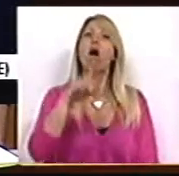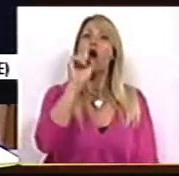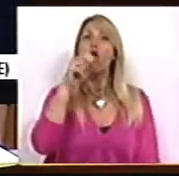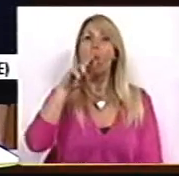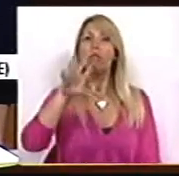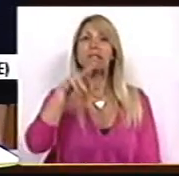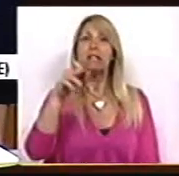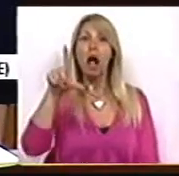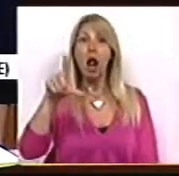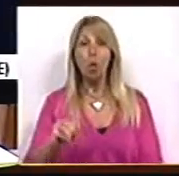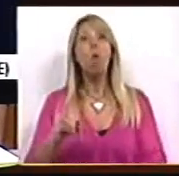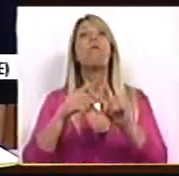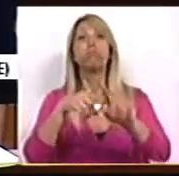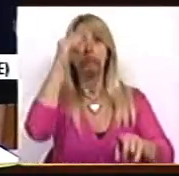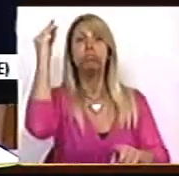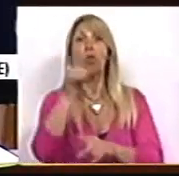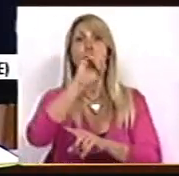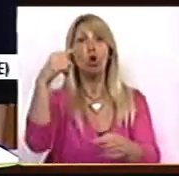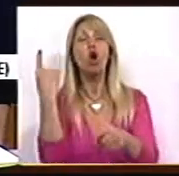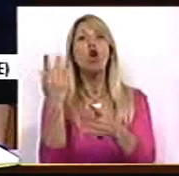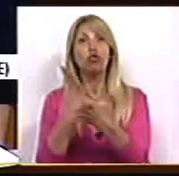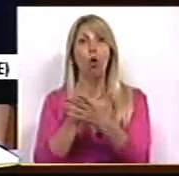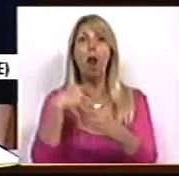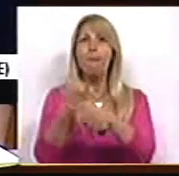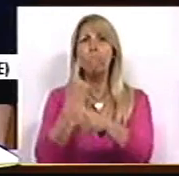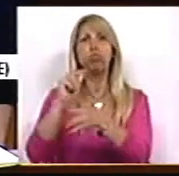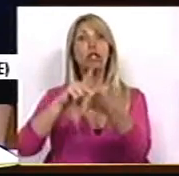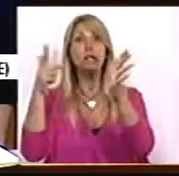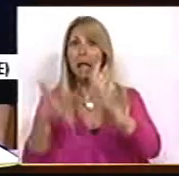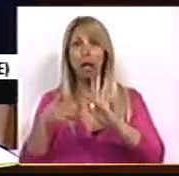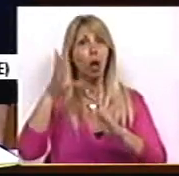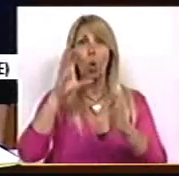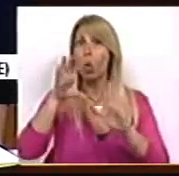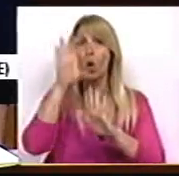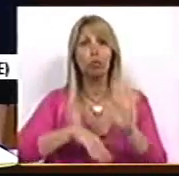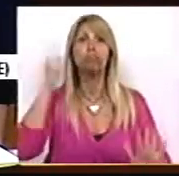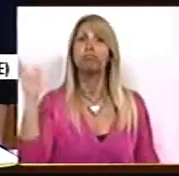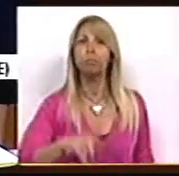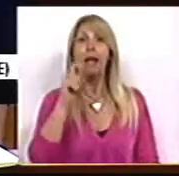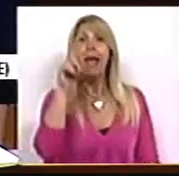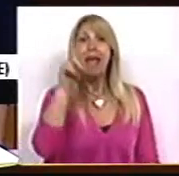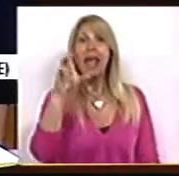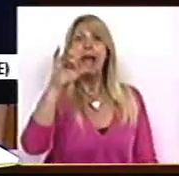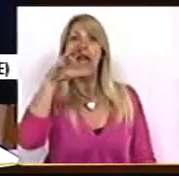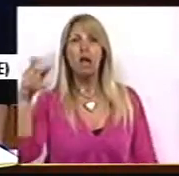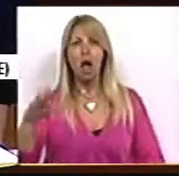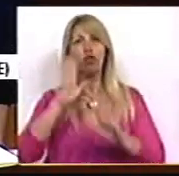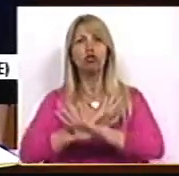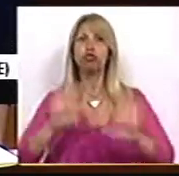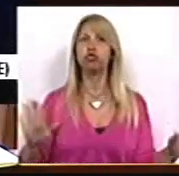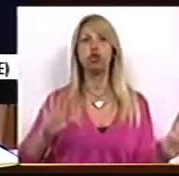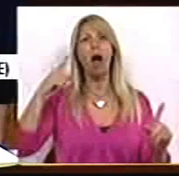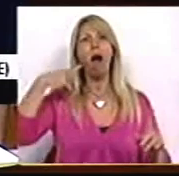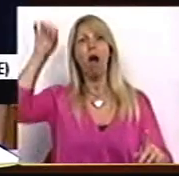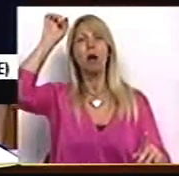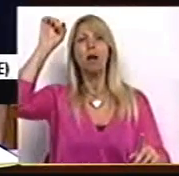professor há 8 anos numa escola politécnica, sempre precário. É o caso da Érica, pós-graduada, nunca encontrou trabalho na área,